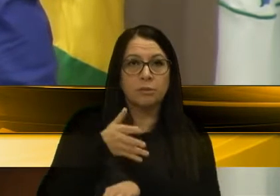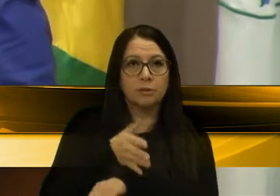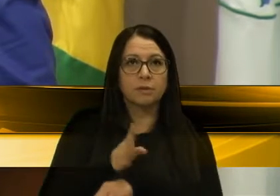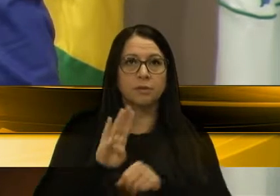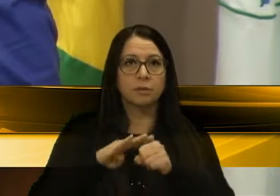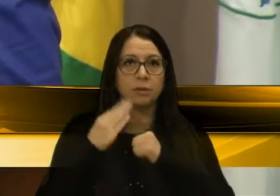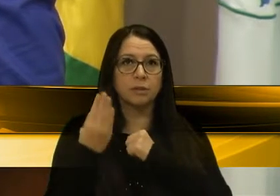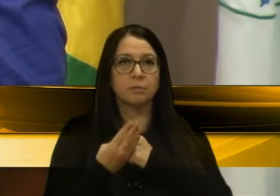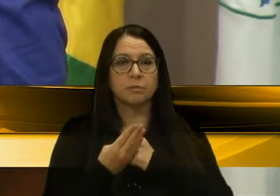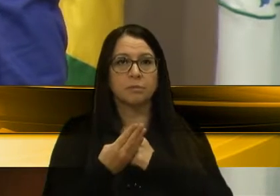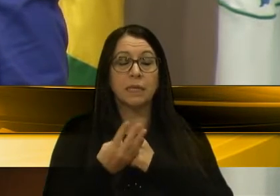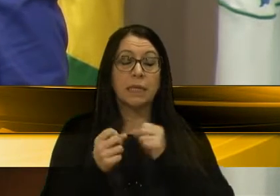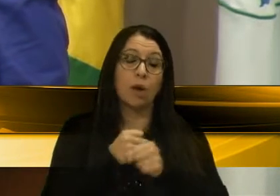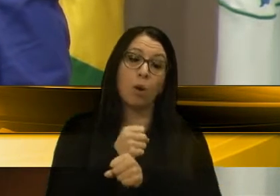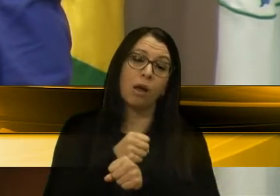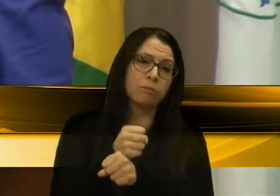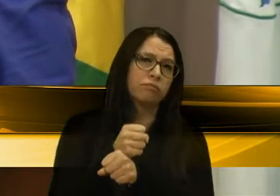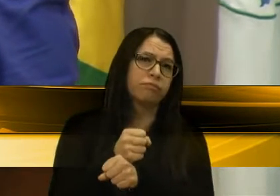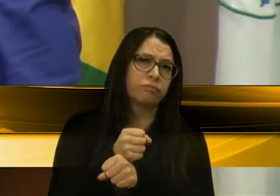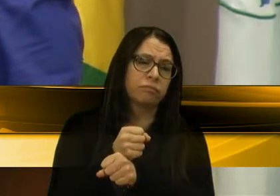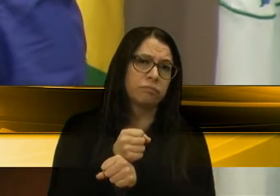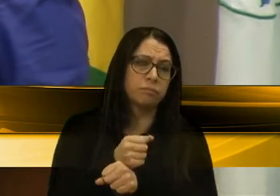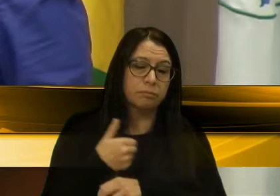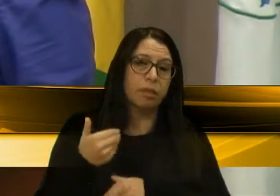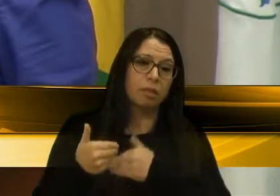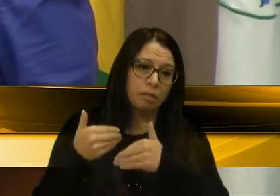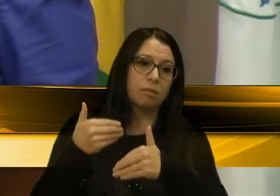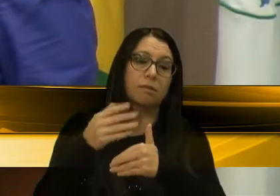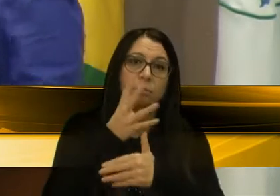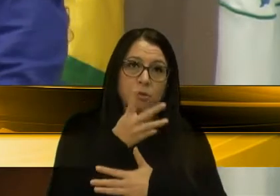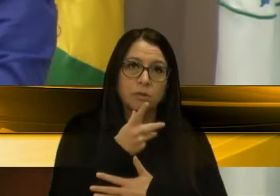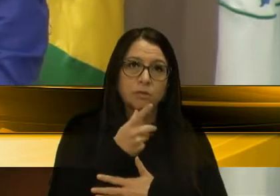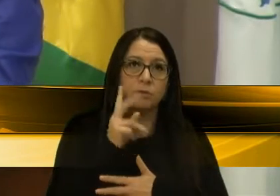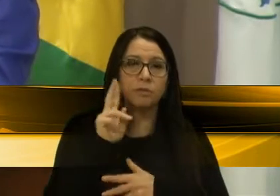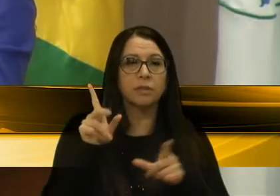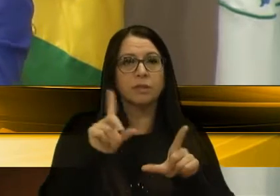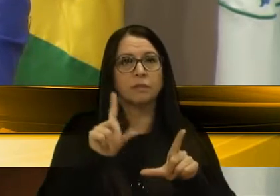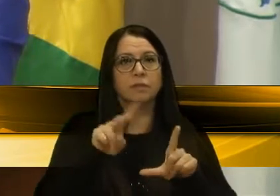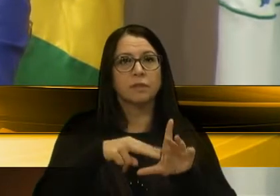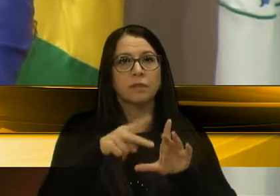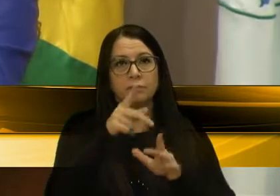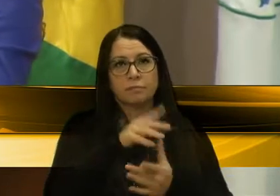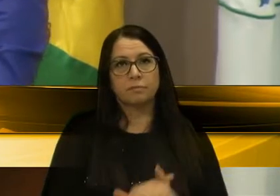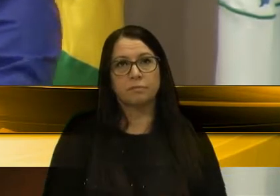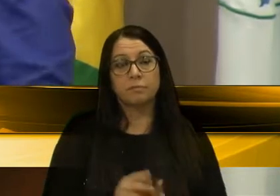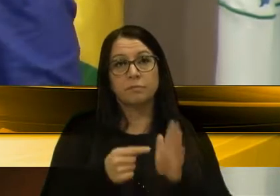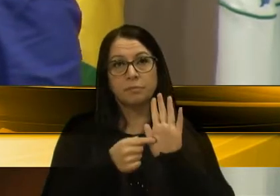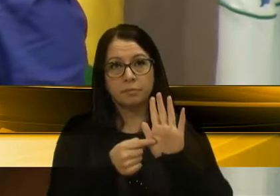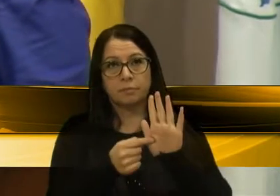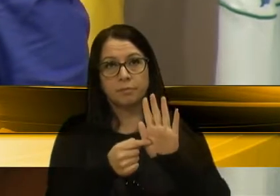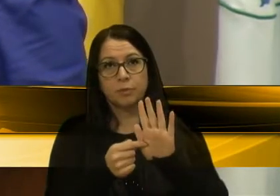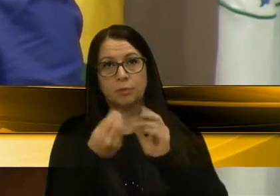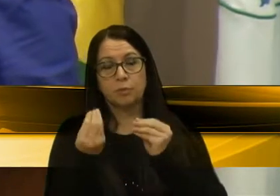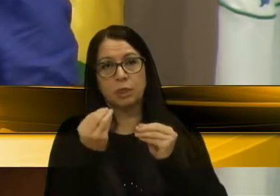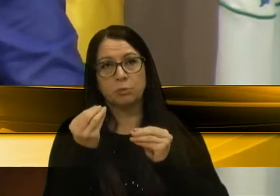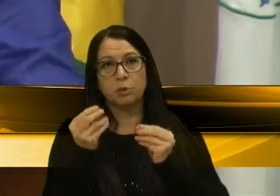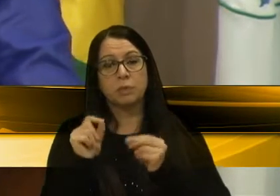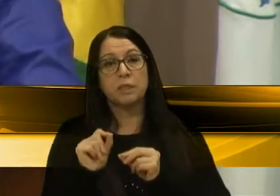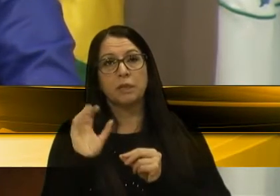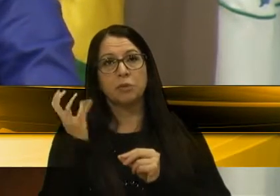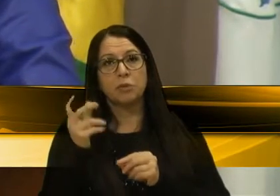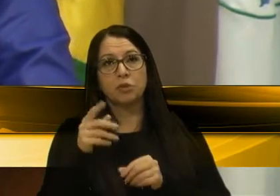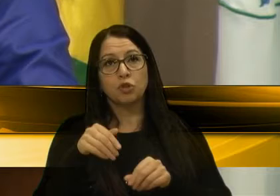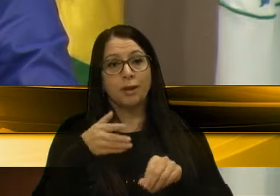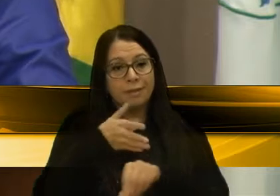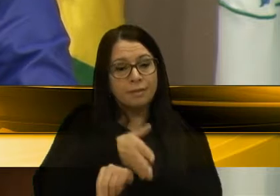bairro, que vem há anos se arrastando. Então vou pedir para a TV Câmara mostrar como é que está hoje a situação do